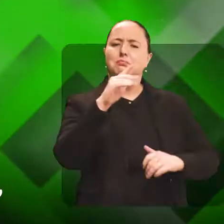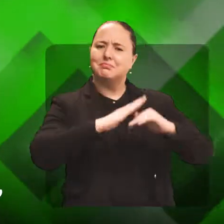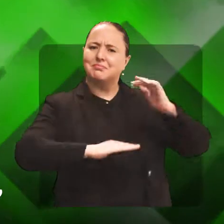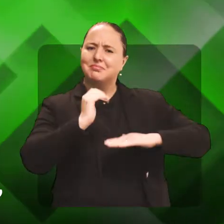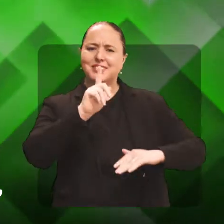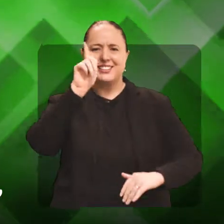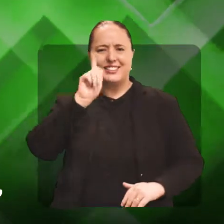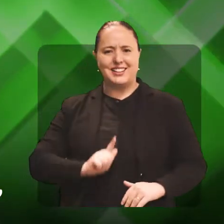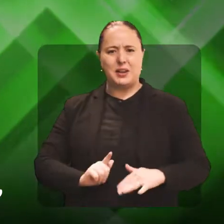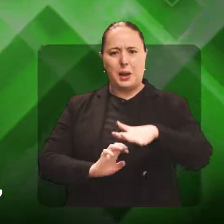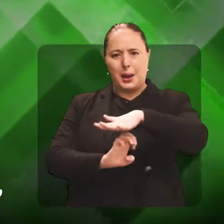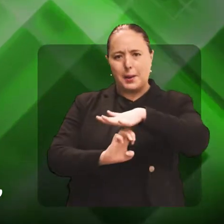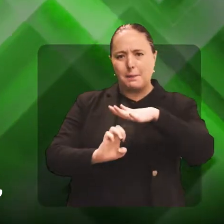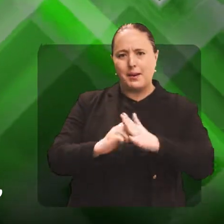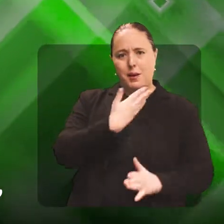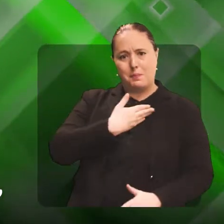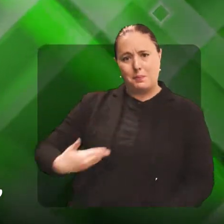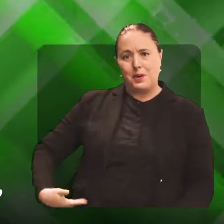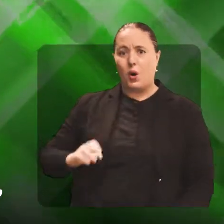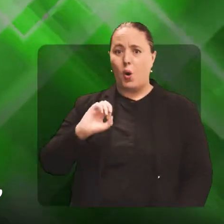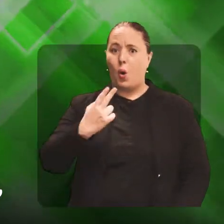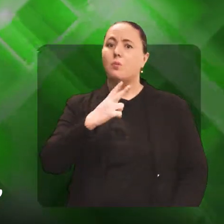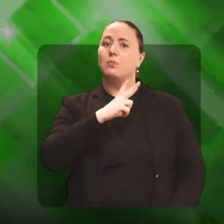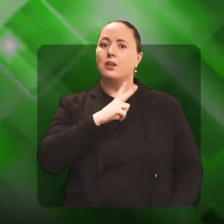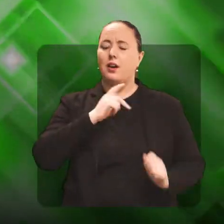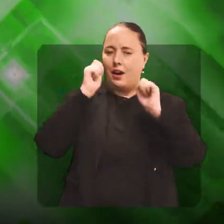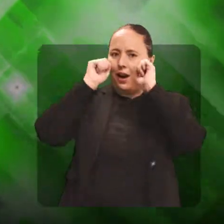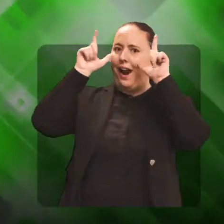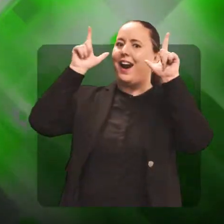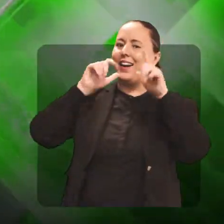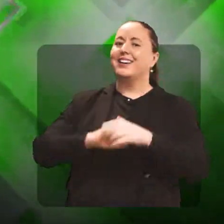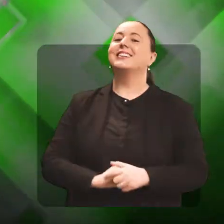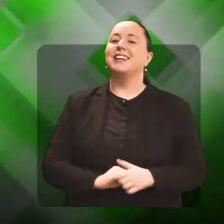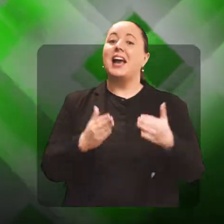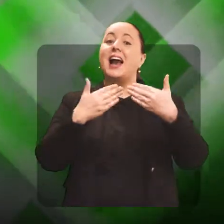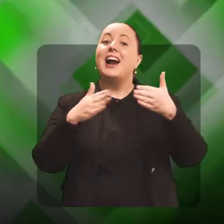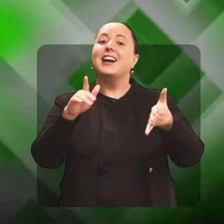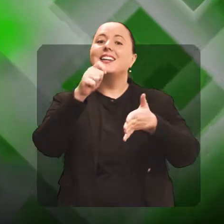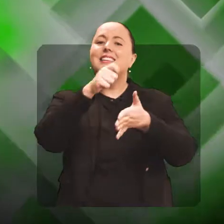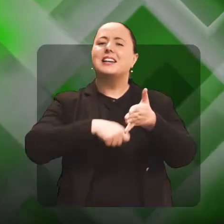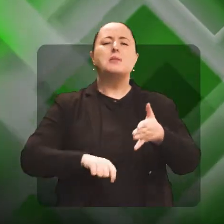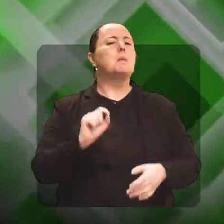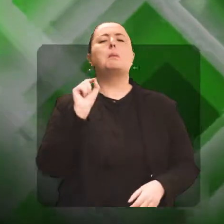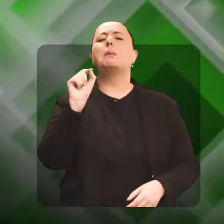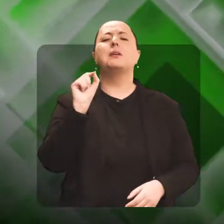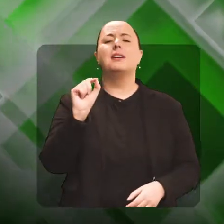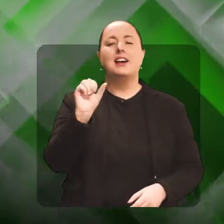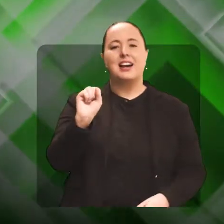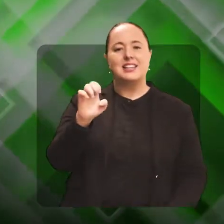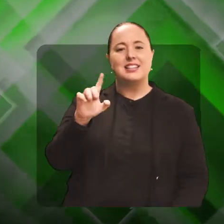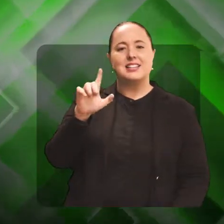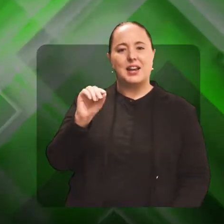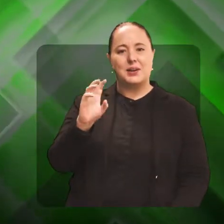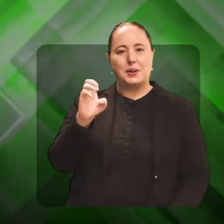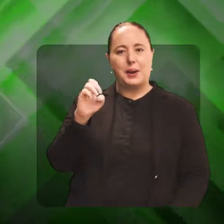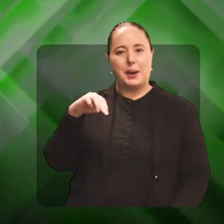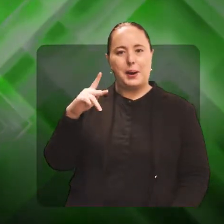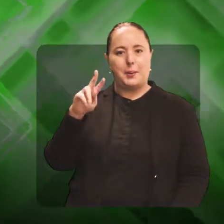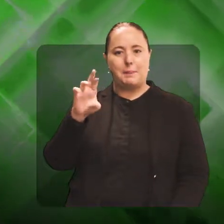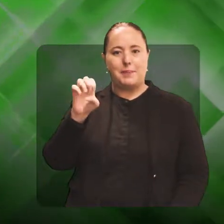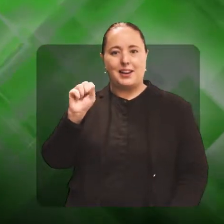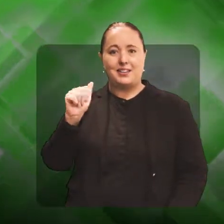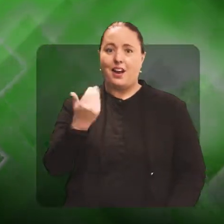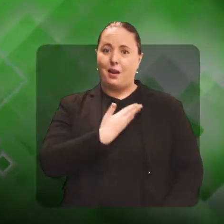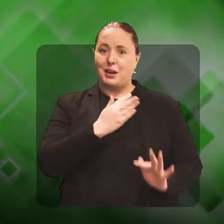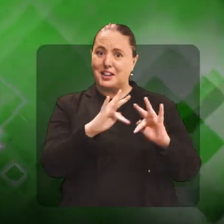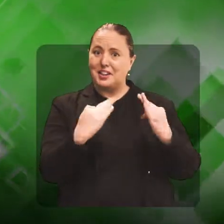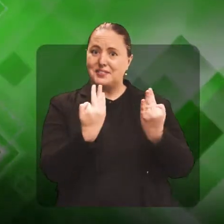Você que é gestor de empresa pública ou privada, fique atento. Estão abertas as inscrições do Selo Empresa Amiga